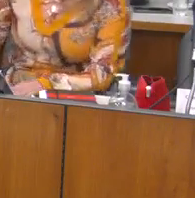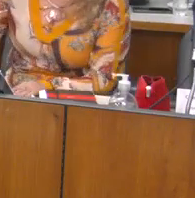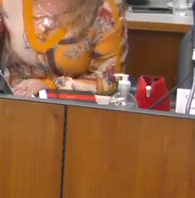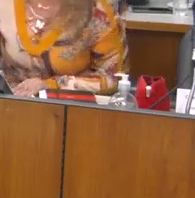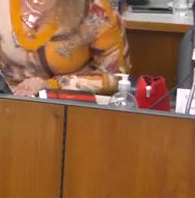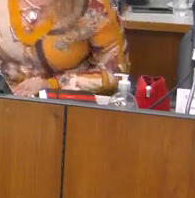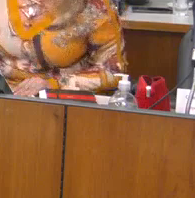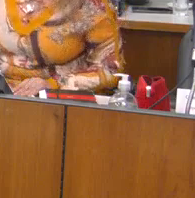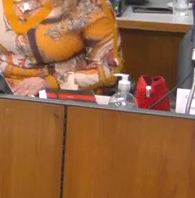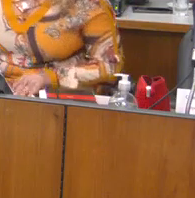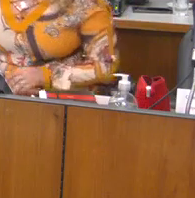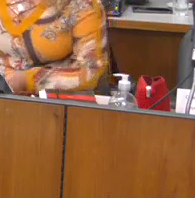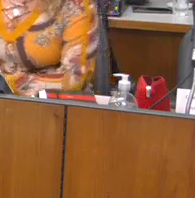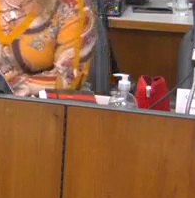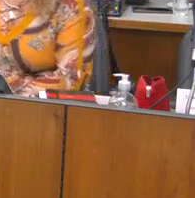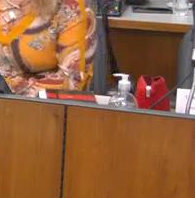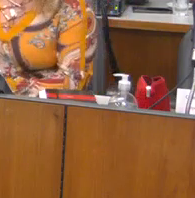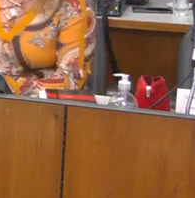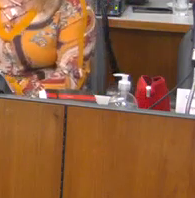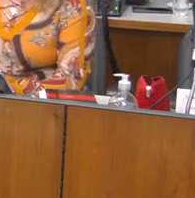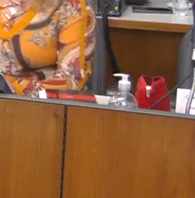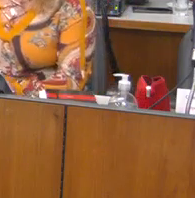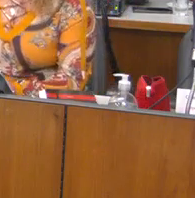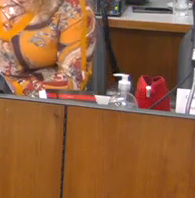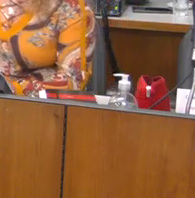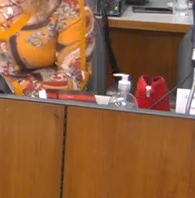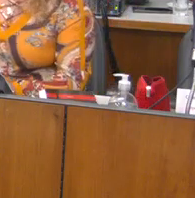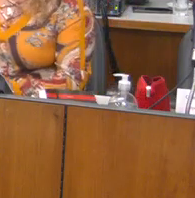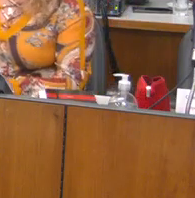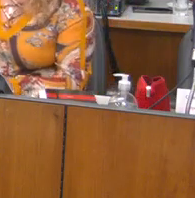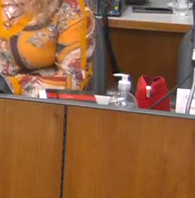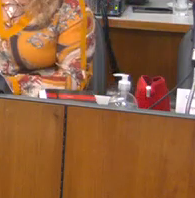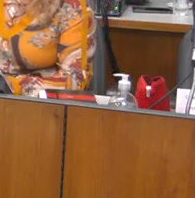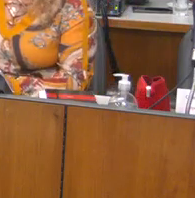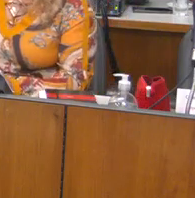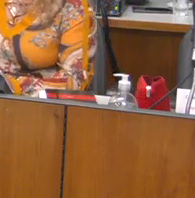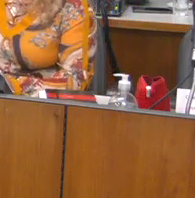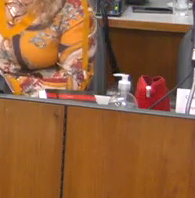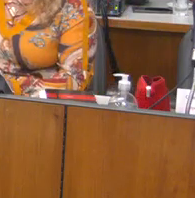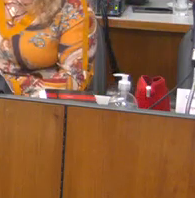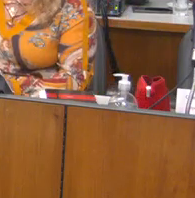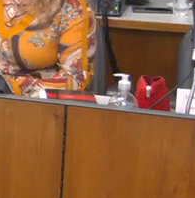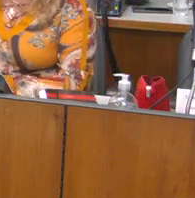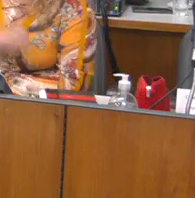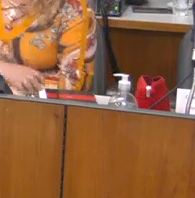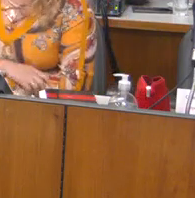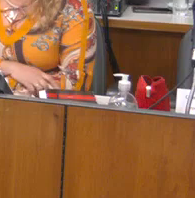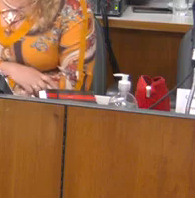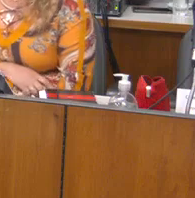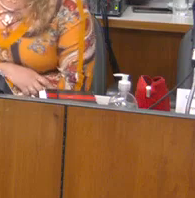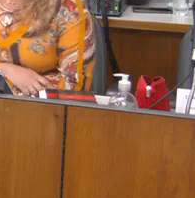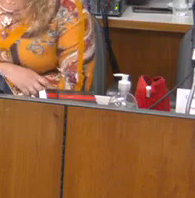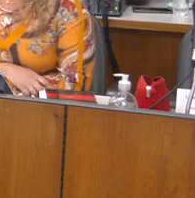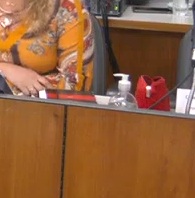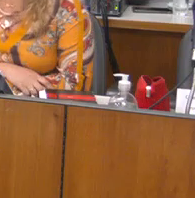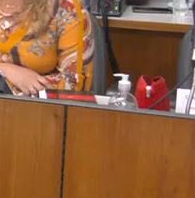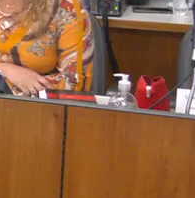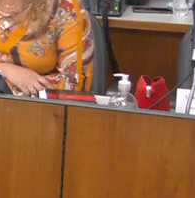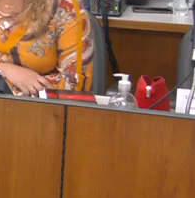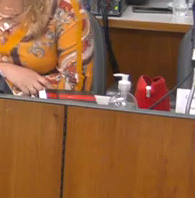Obrigado, senhores. Eu consulto o secretário, Fernando Passalho, se